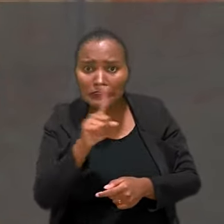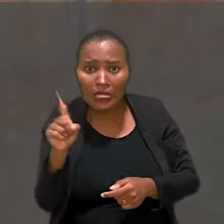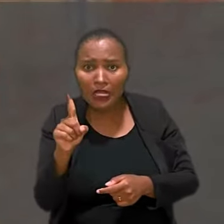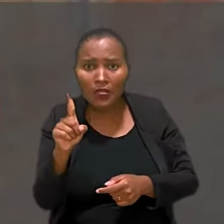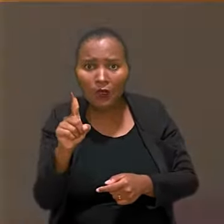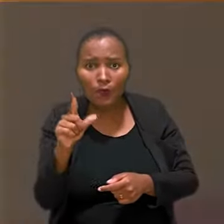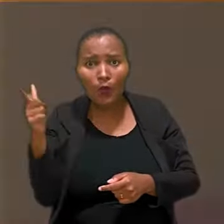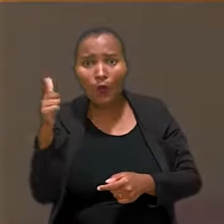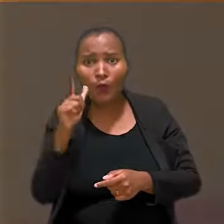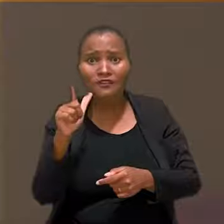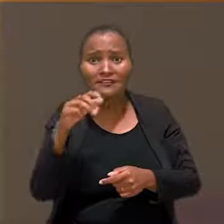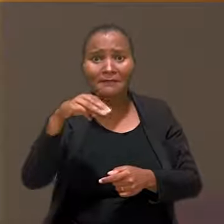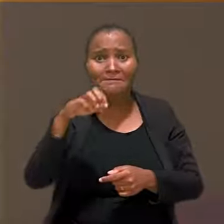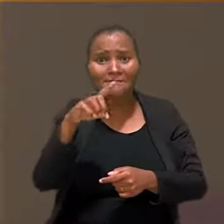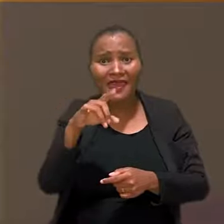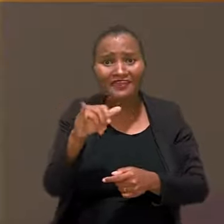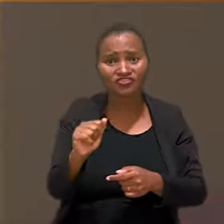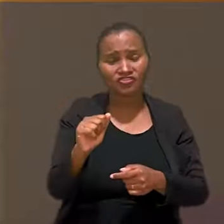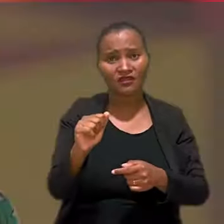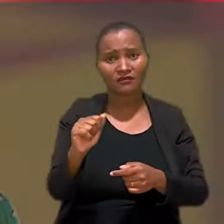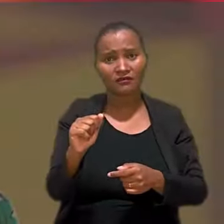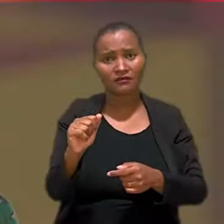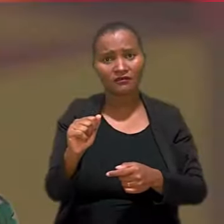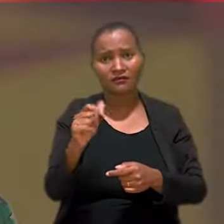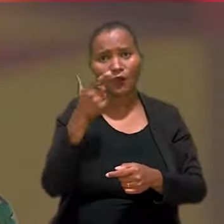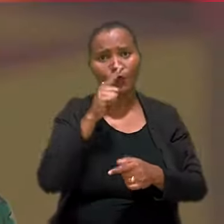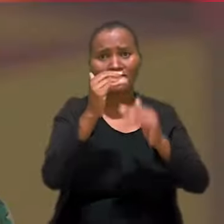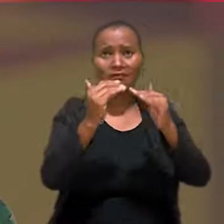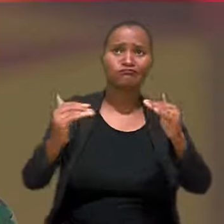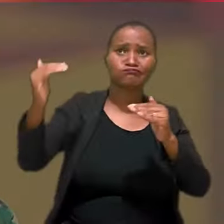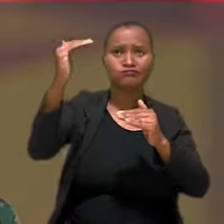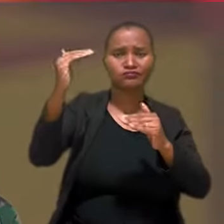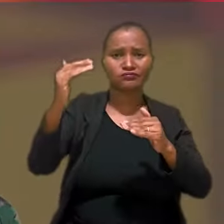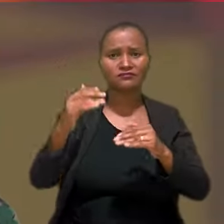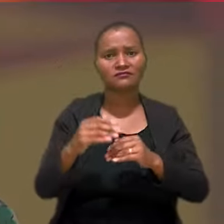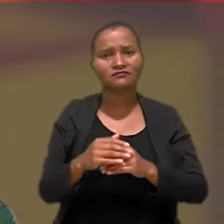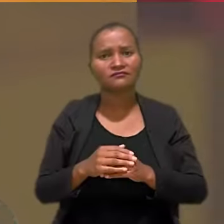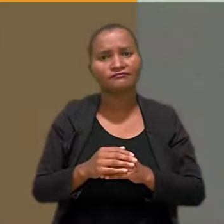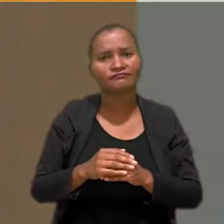se tornar uma pessoa rica. É só para chegar no meio da pirâmide. Não é nem para chegar no topo.